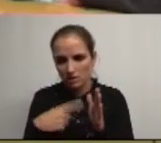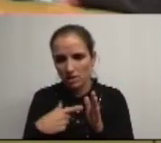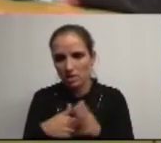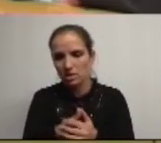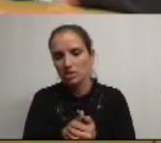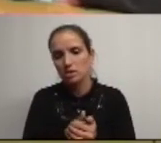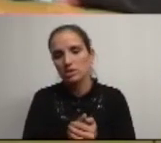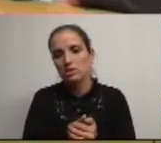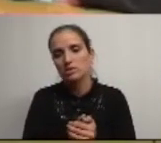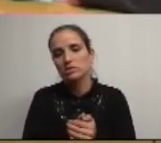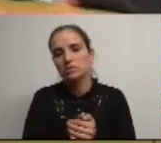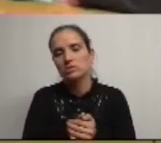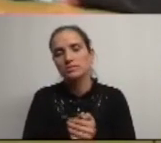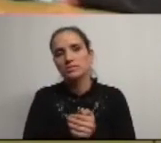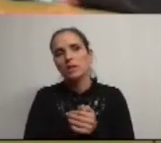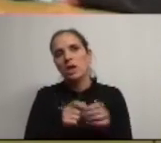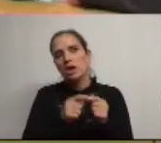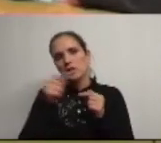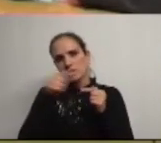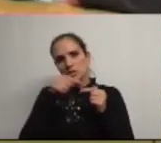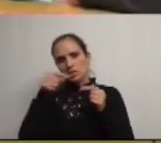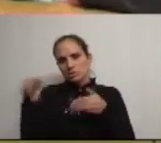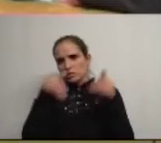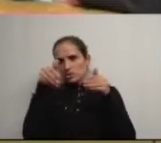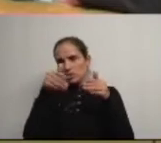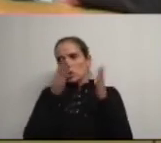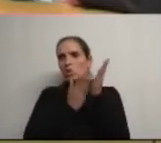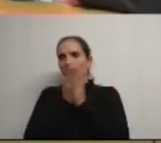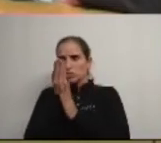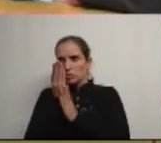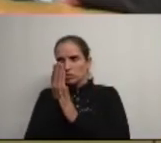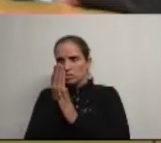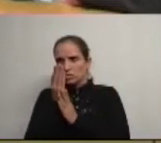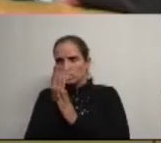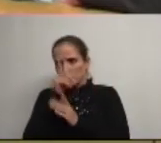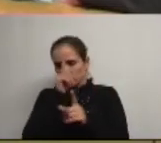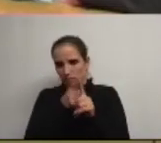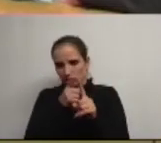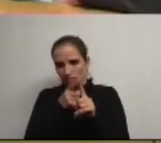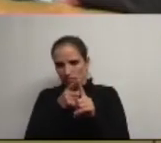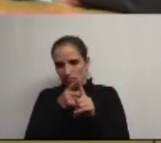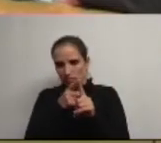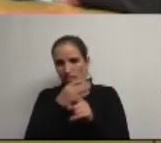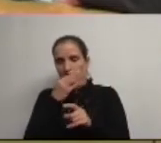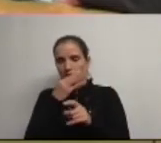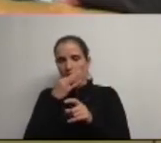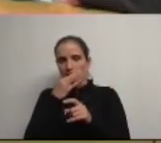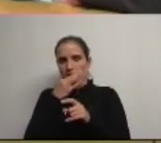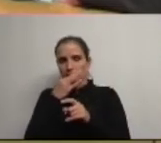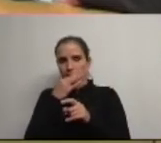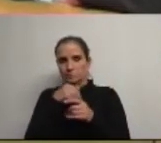e as zonas serranas ligação continua a ser uma aposta e continua a falar-se